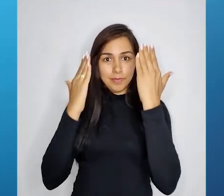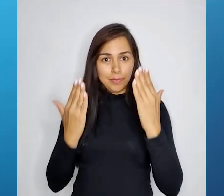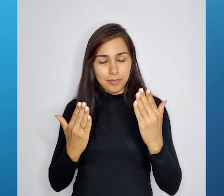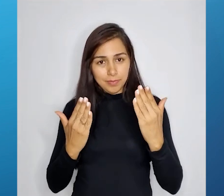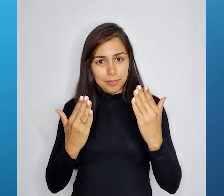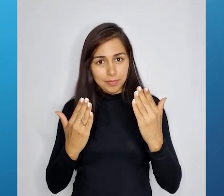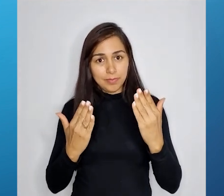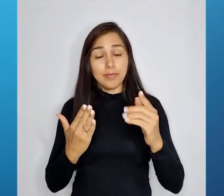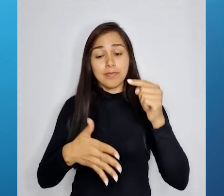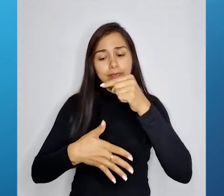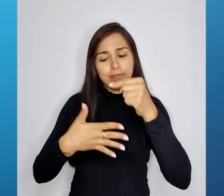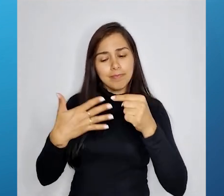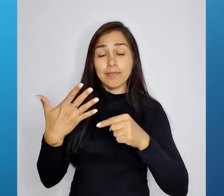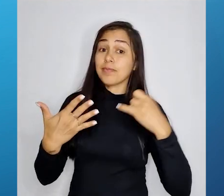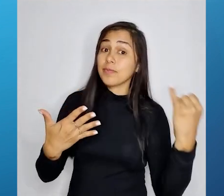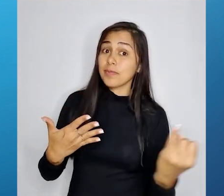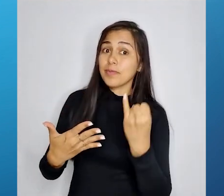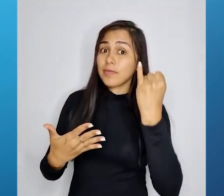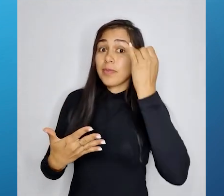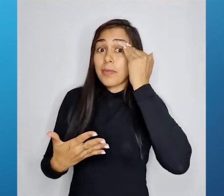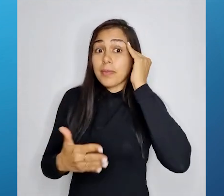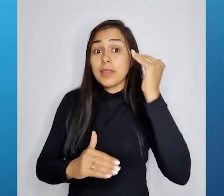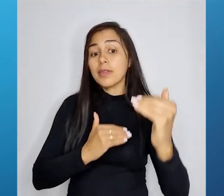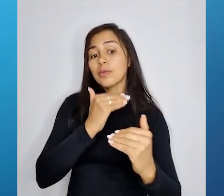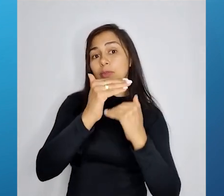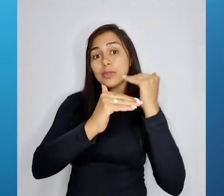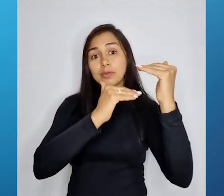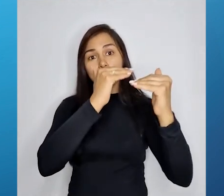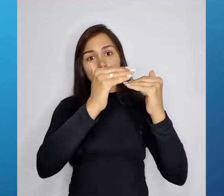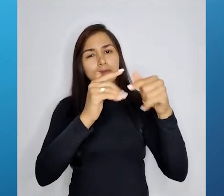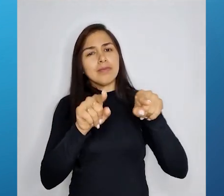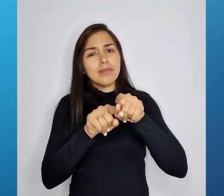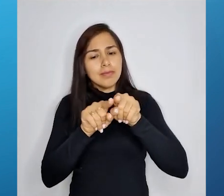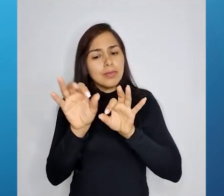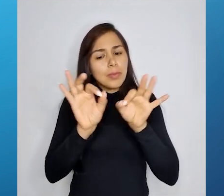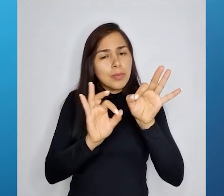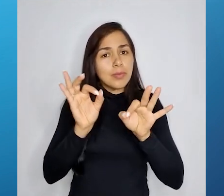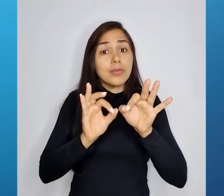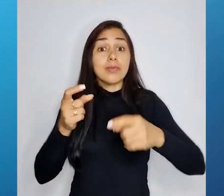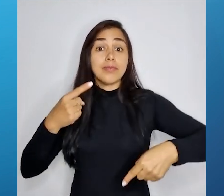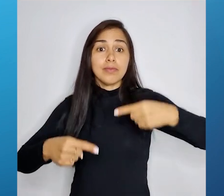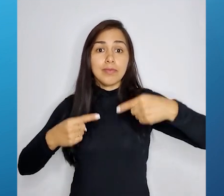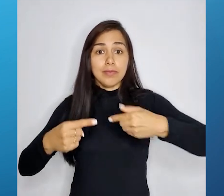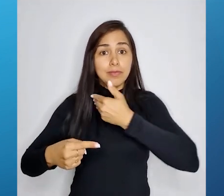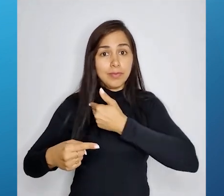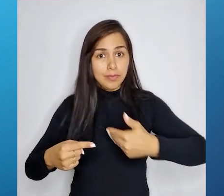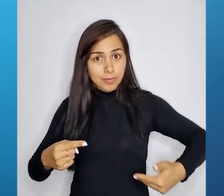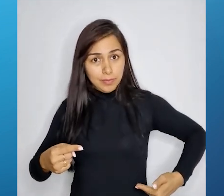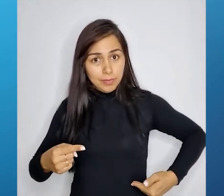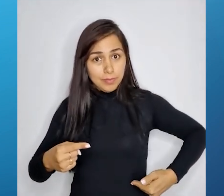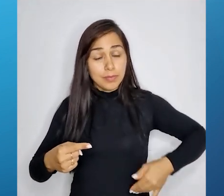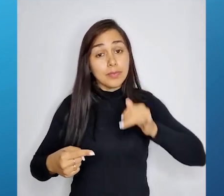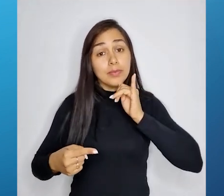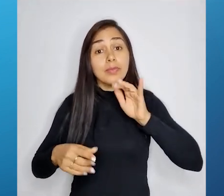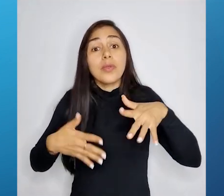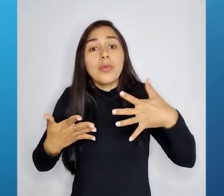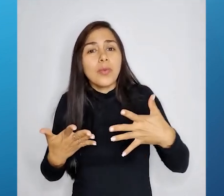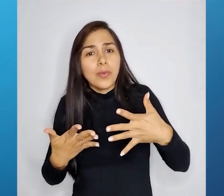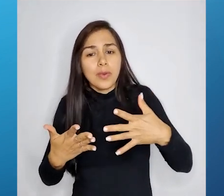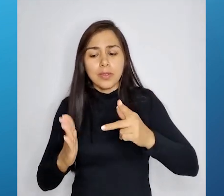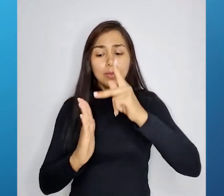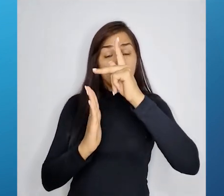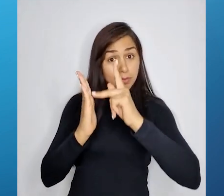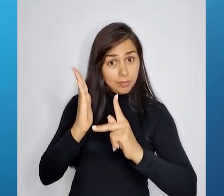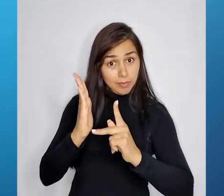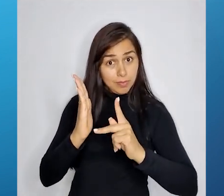Esses indicadores são de fundamental importância para a evolução e planejamento das políticas públicas, ou seja, quais são os projetos,